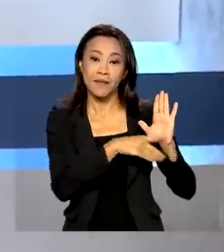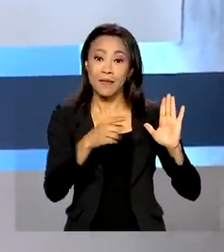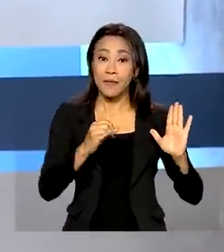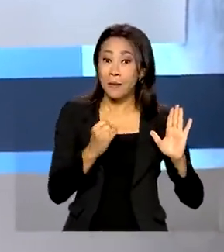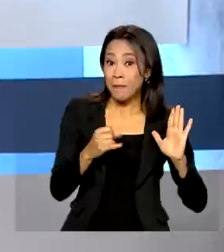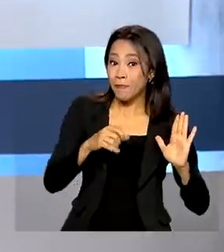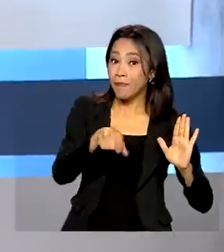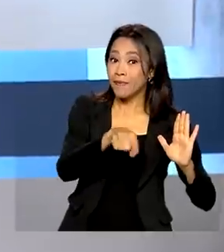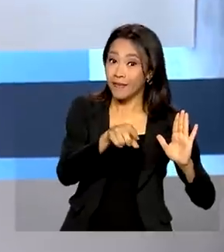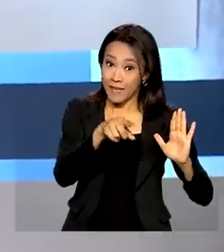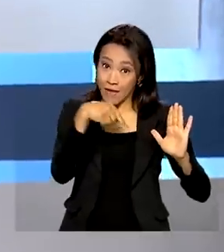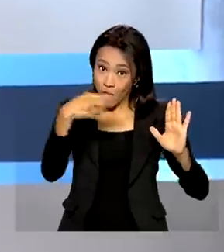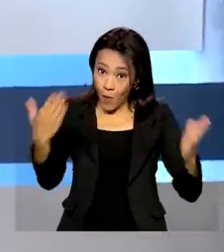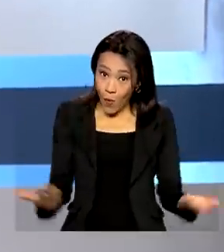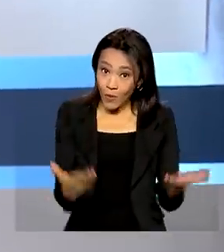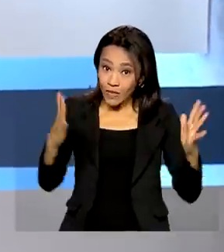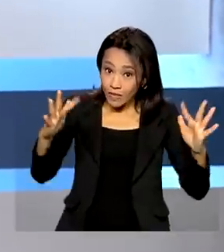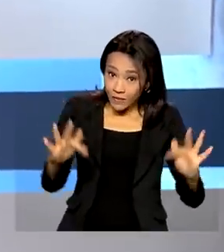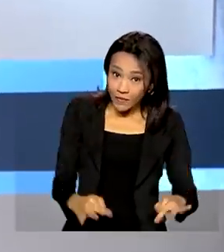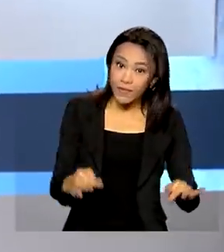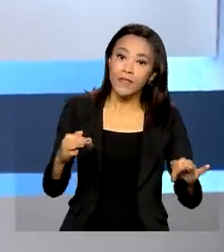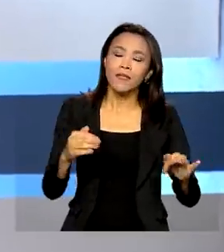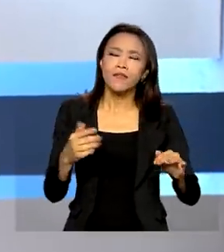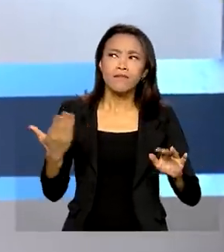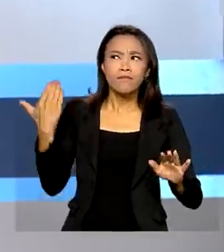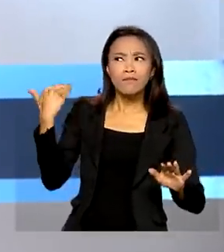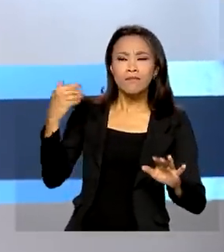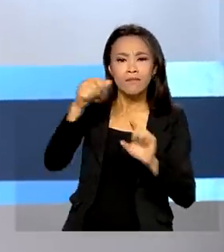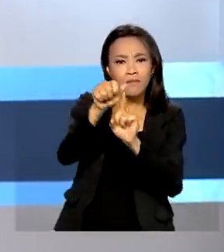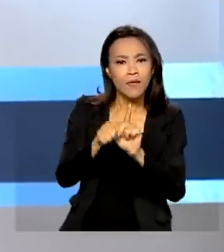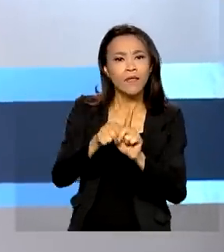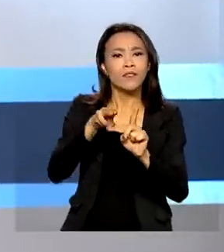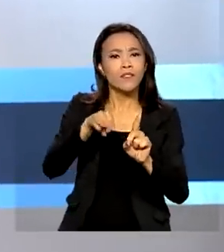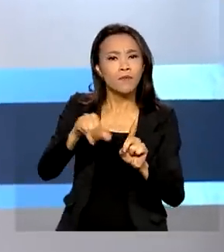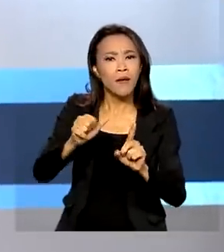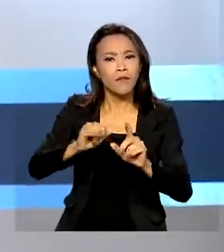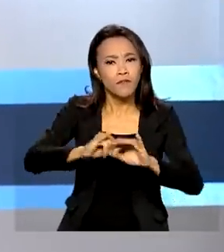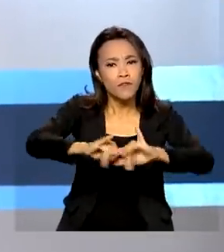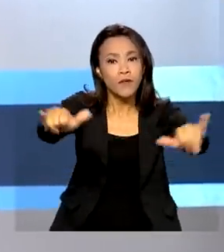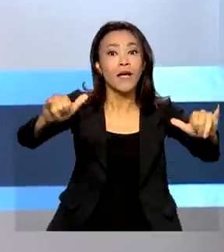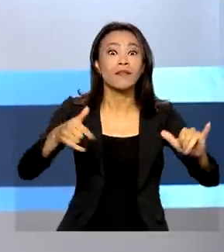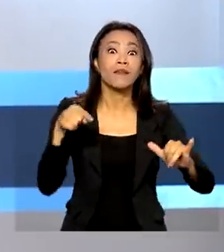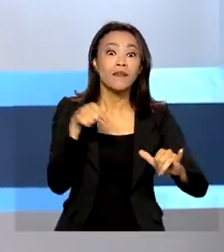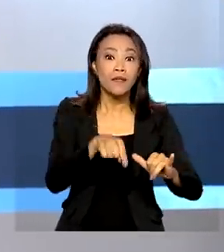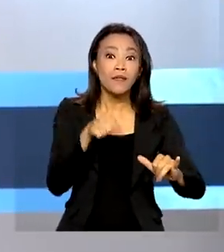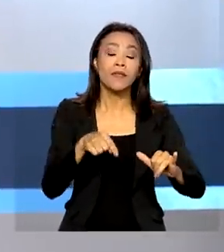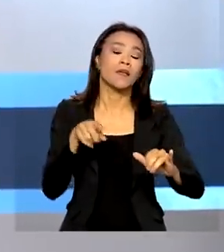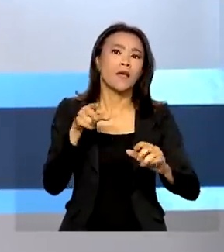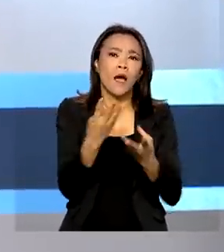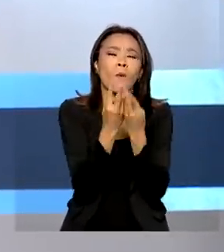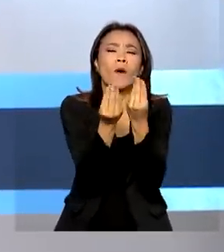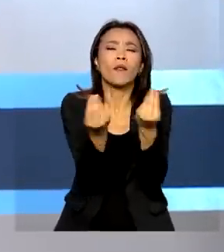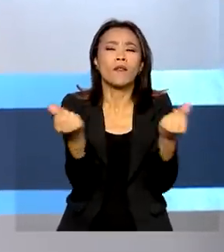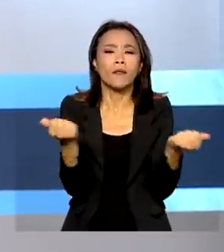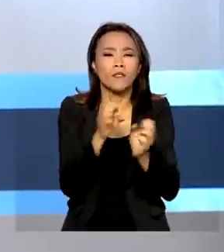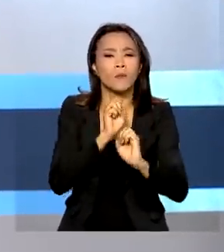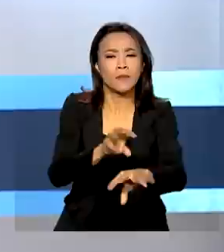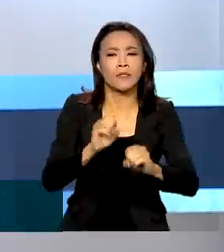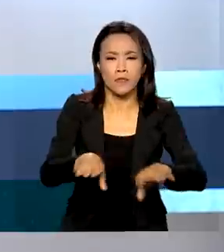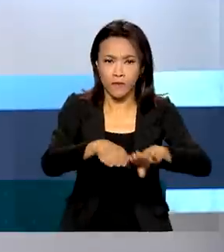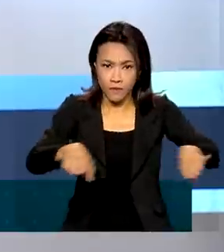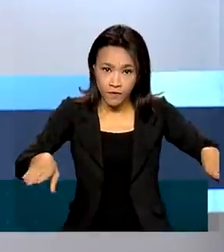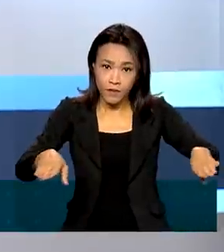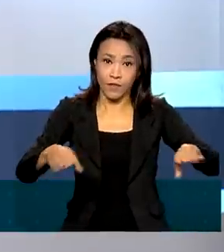Lançado em maio, o objetivo é promover iniciativas que elevem a qualidade da educação infantil de crianças de 0 a 5 anos.